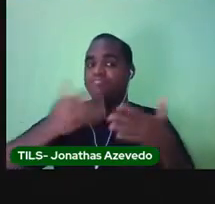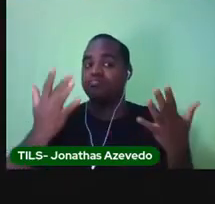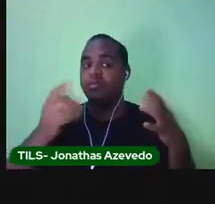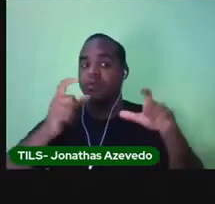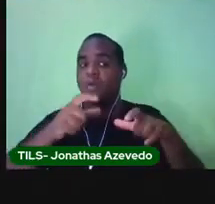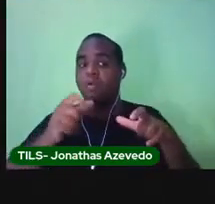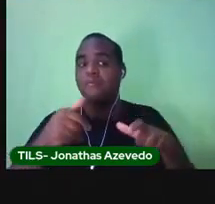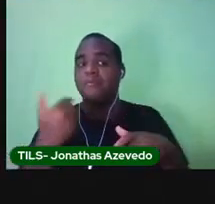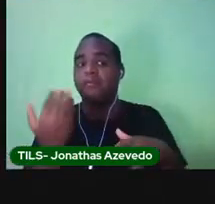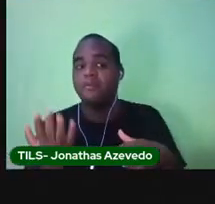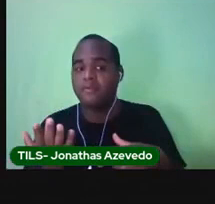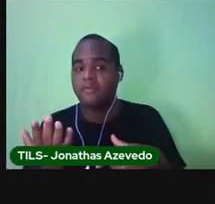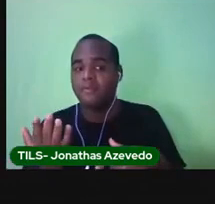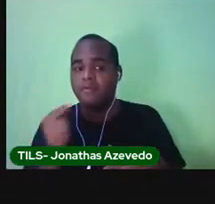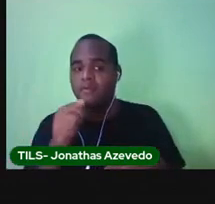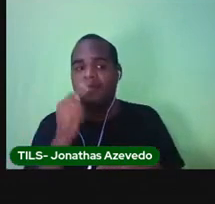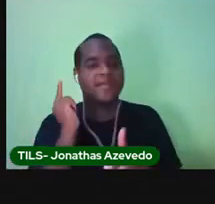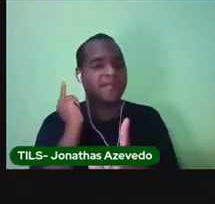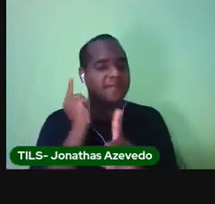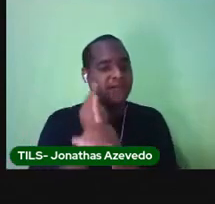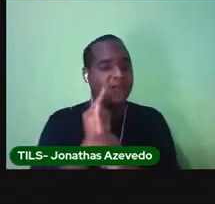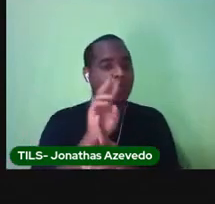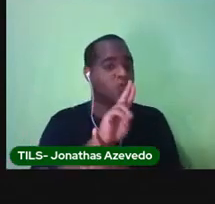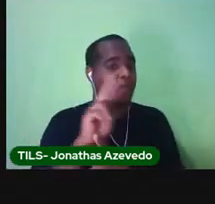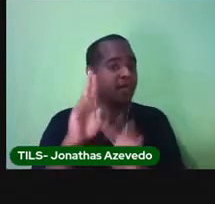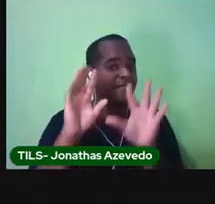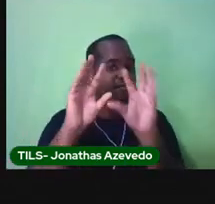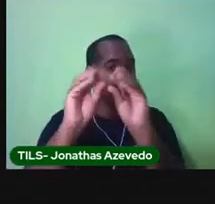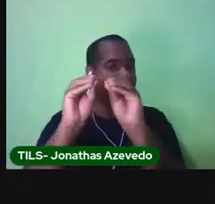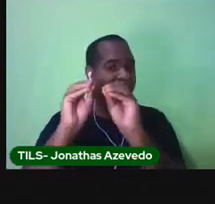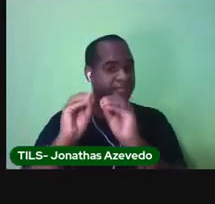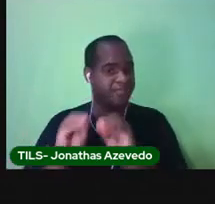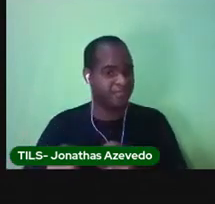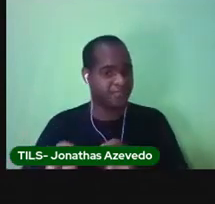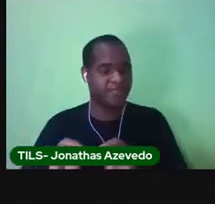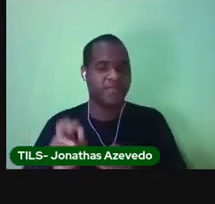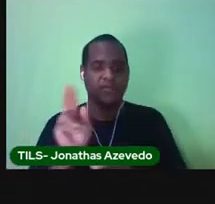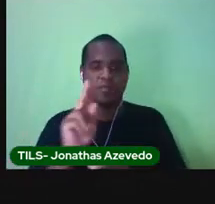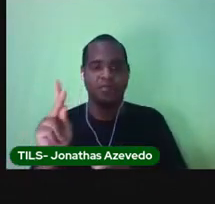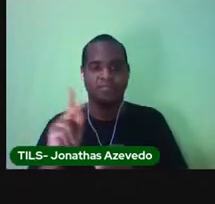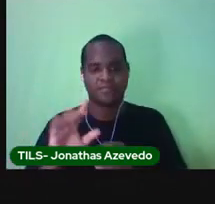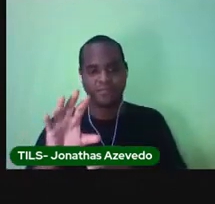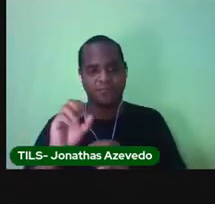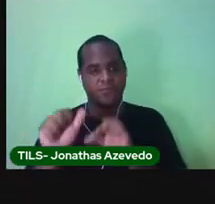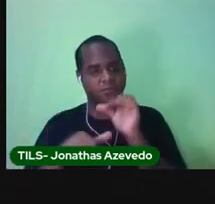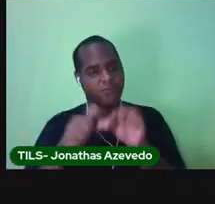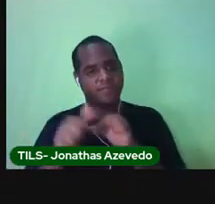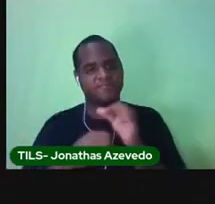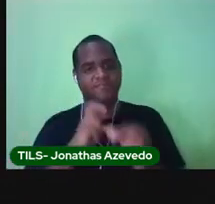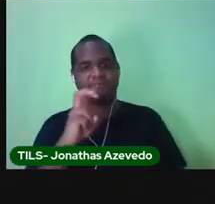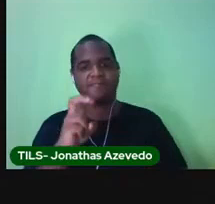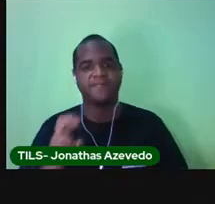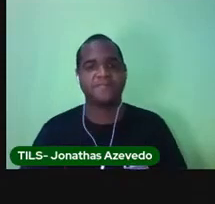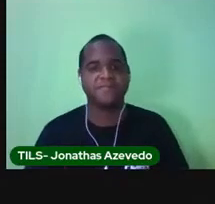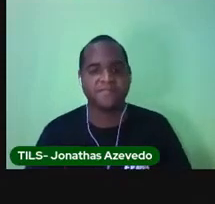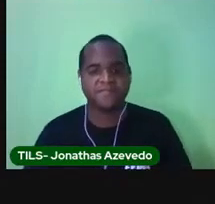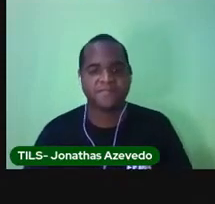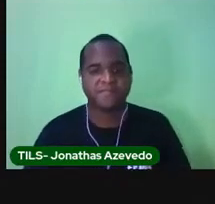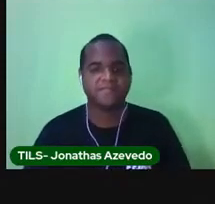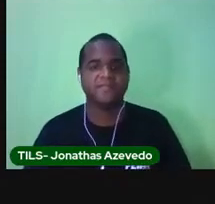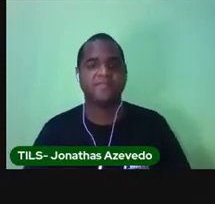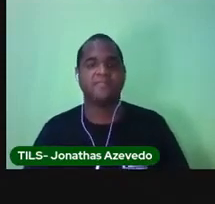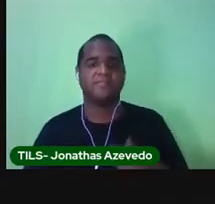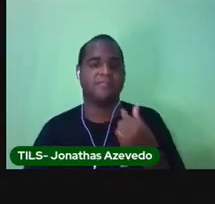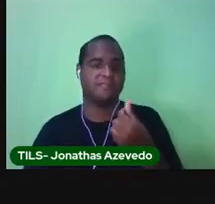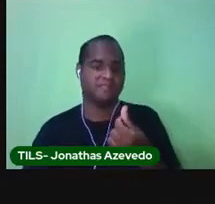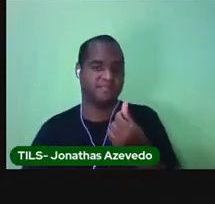meninos. Você vai encontrar esse nome e você vai escrever na linha da questão número 5. Questão